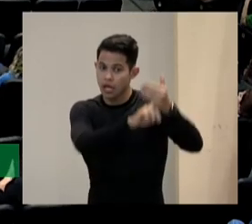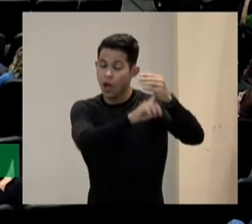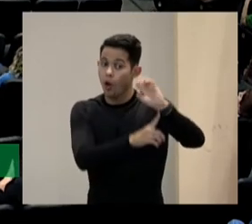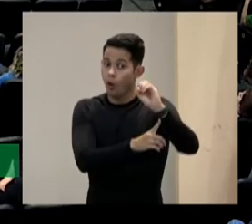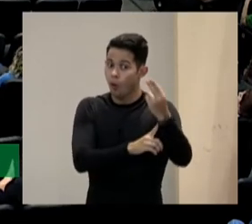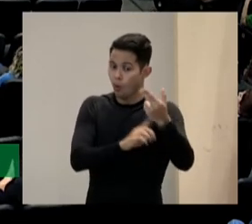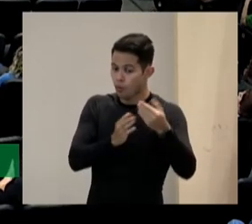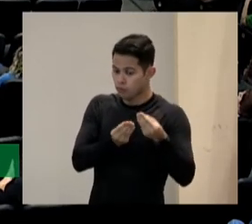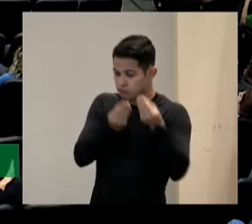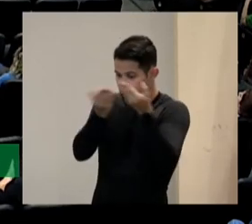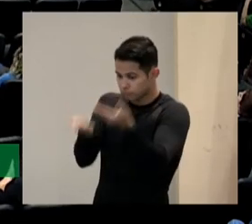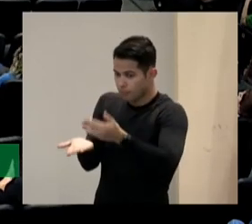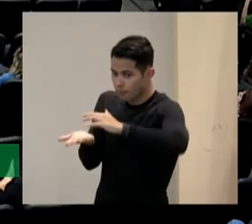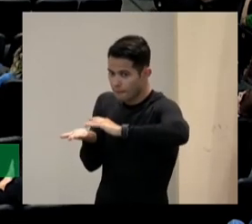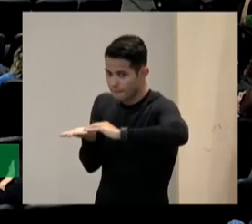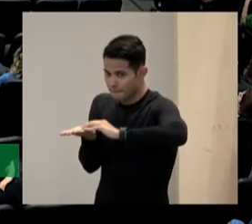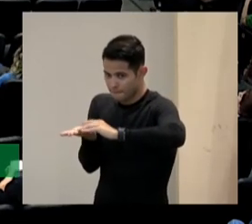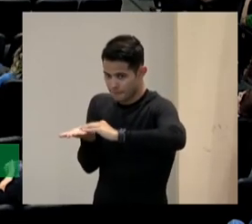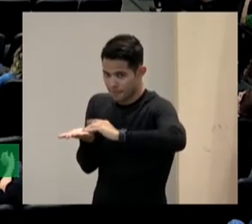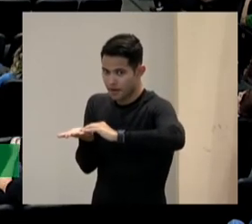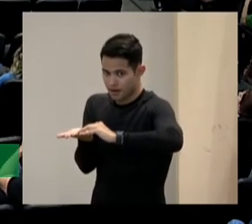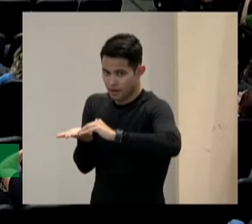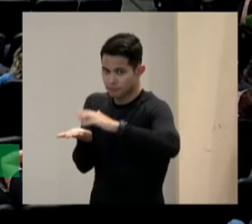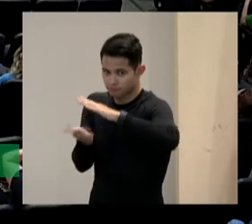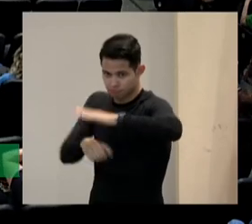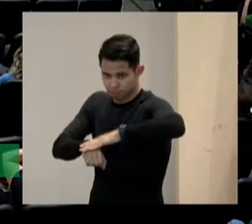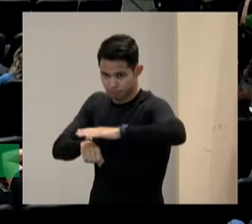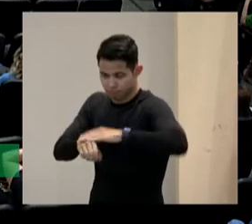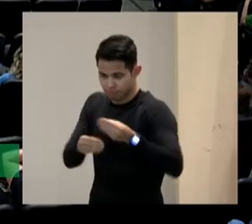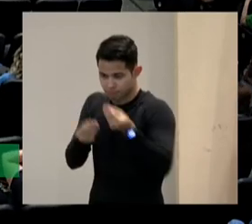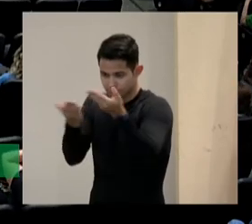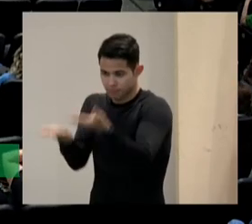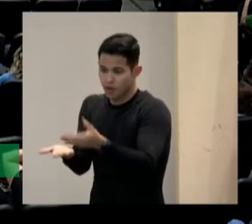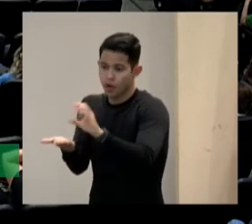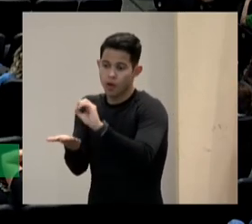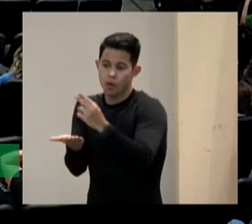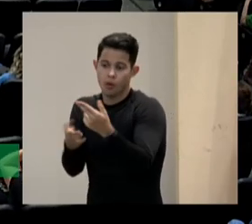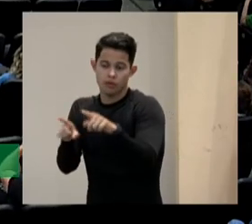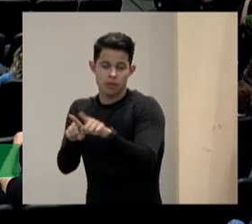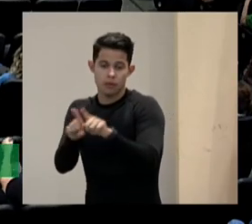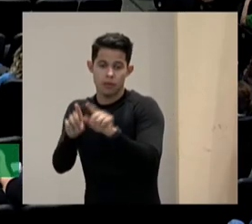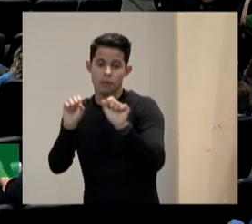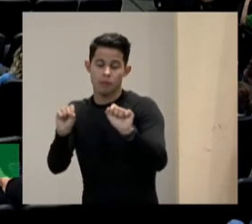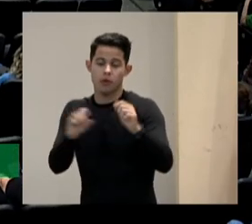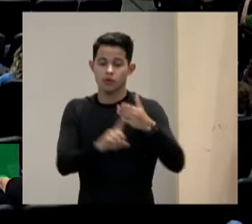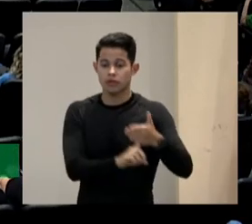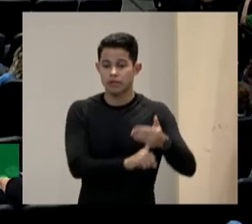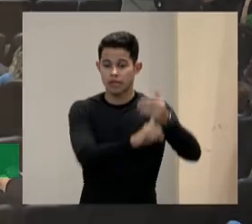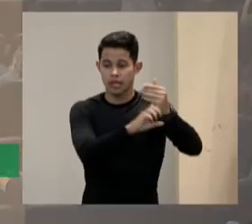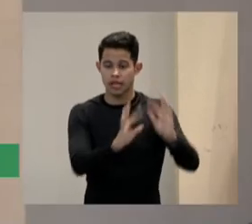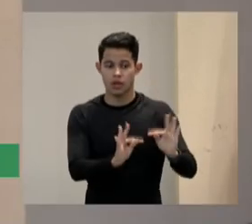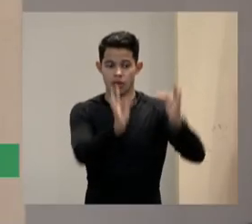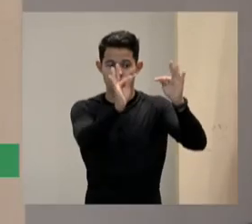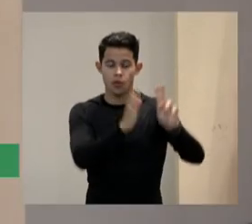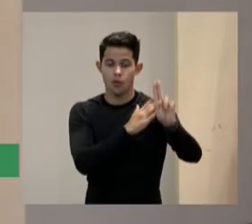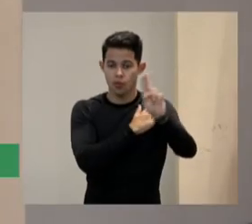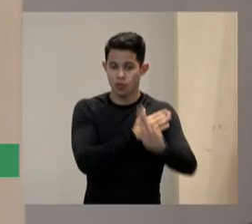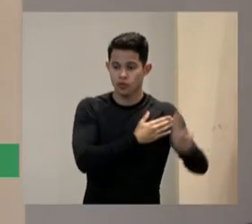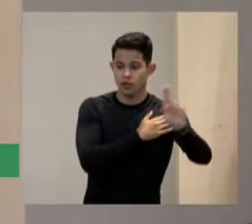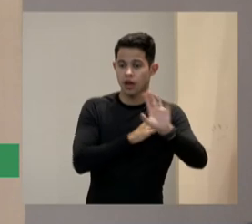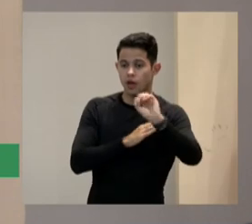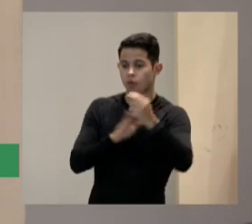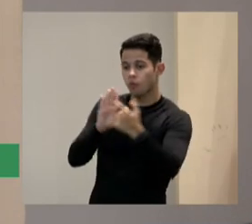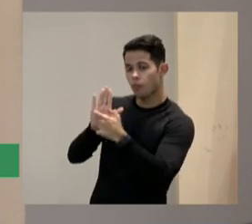não apresento texto escrito apresento em braille mas também posso apresentar se uso as tecnologias isto mesmo com um programa